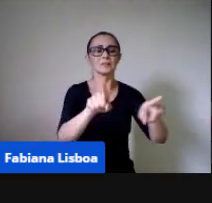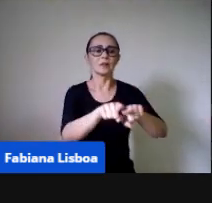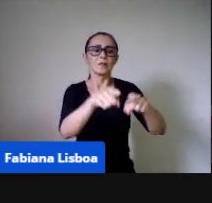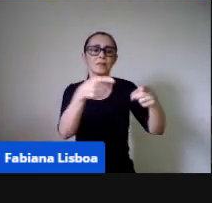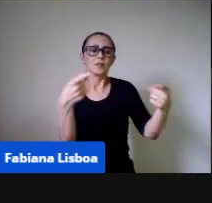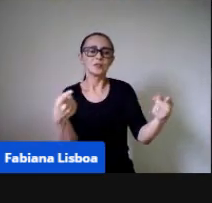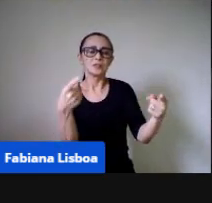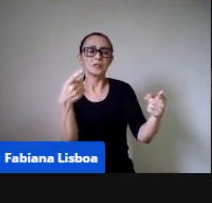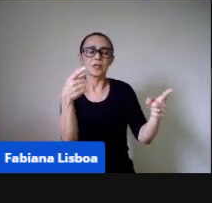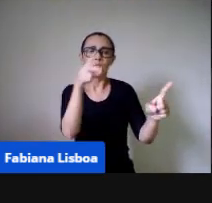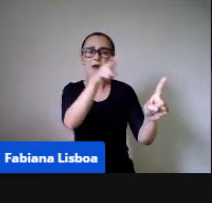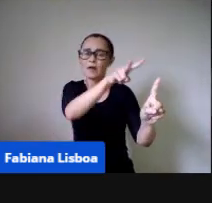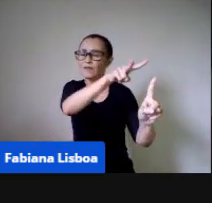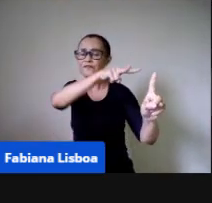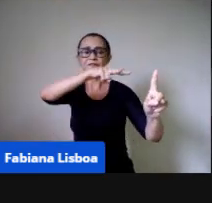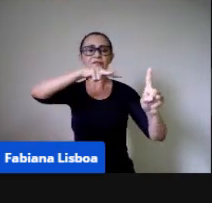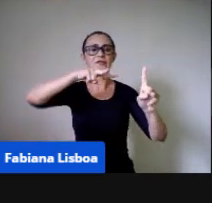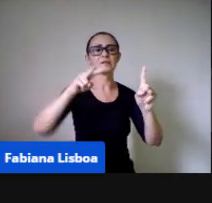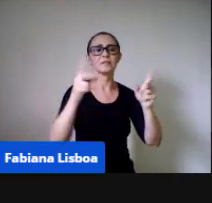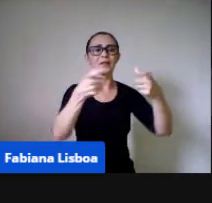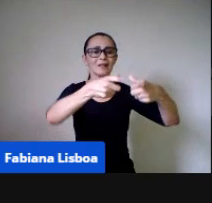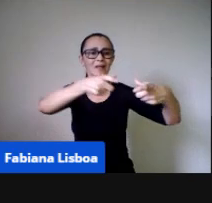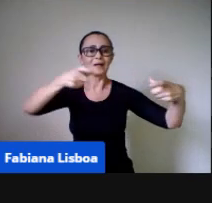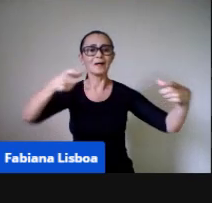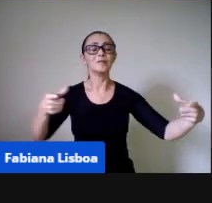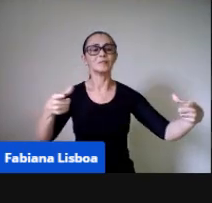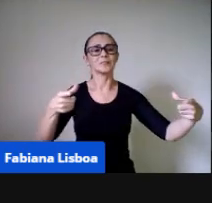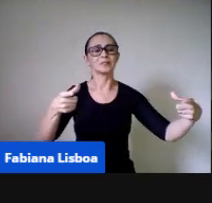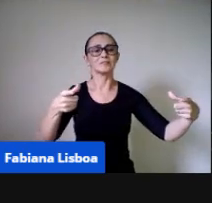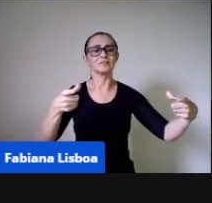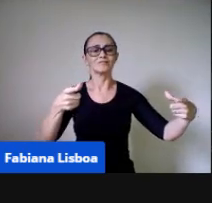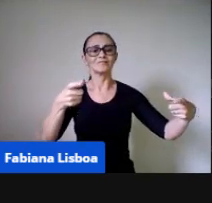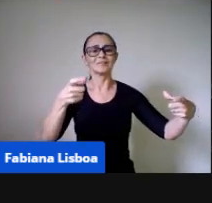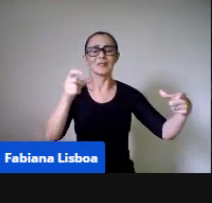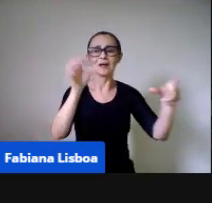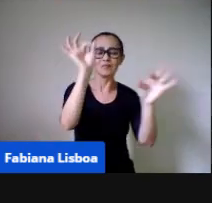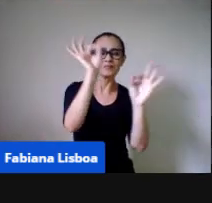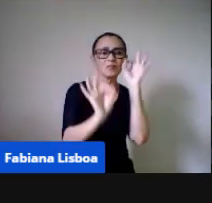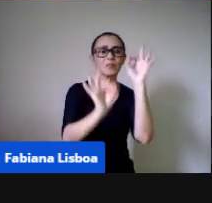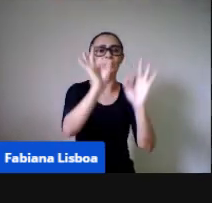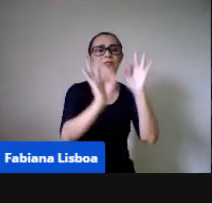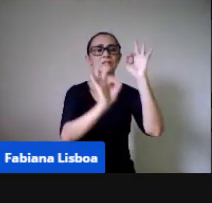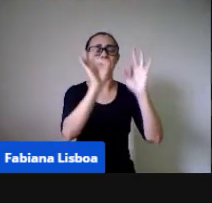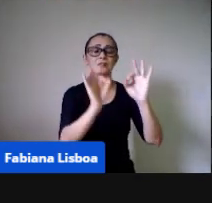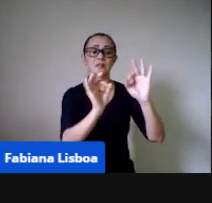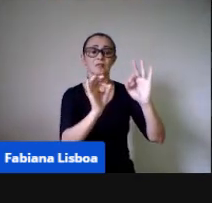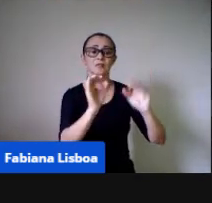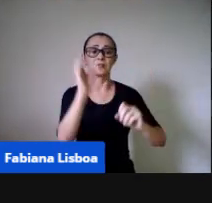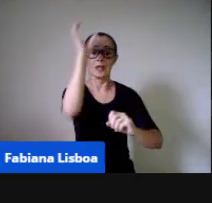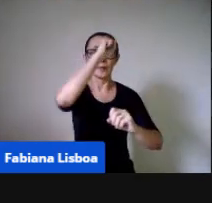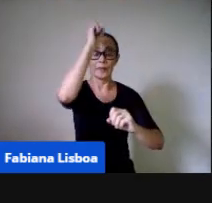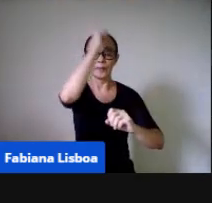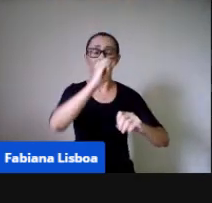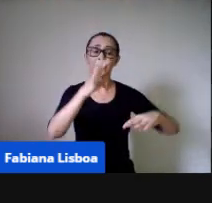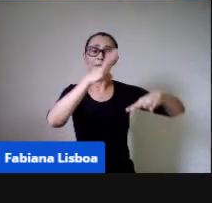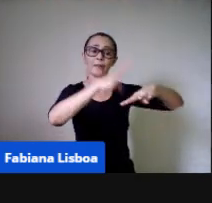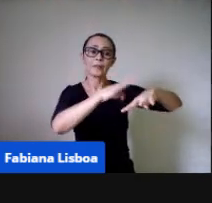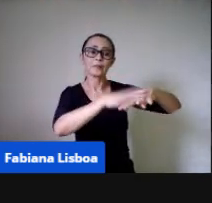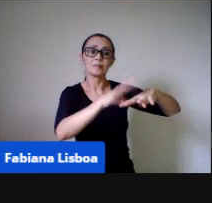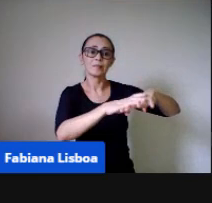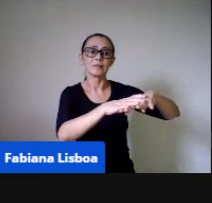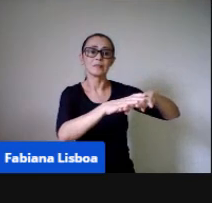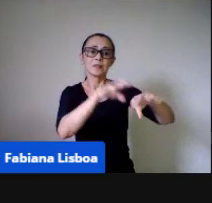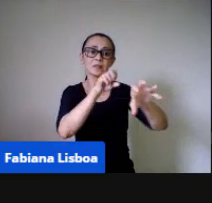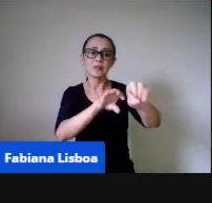uma visibilidade hoje maior, né, na sistematização desses conhecimentos matemáticos na educação